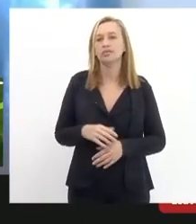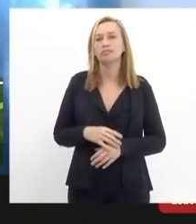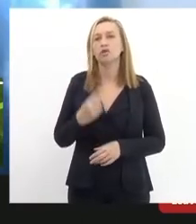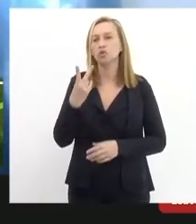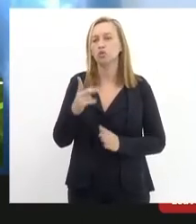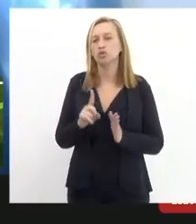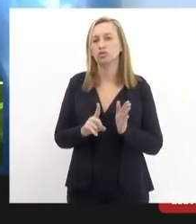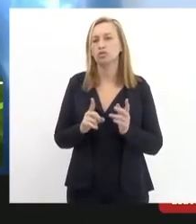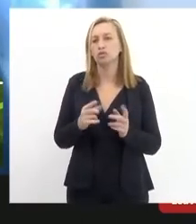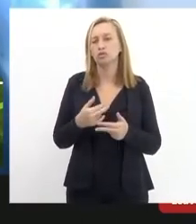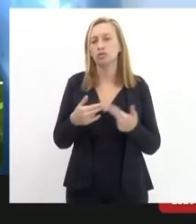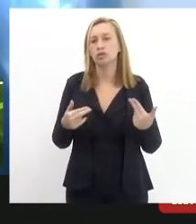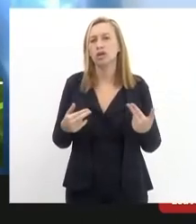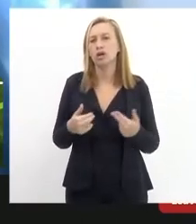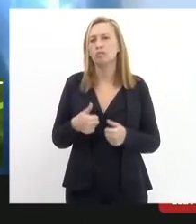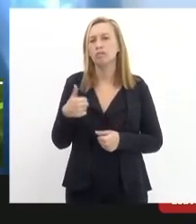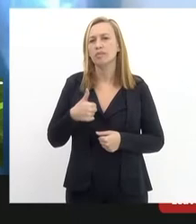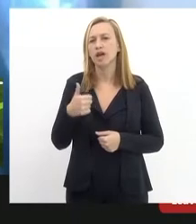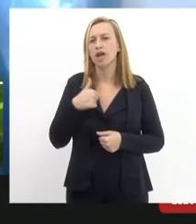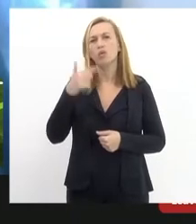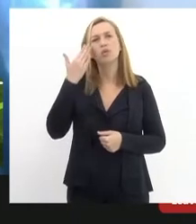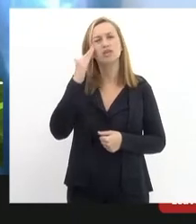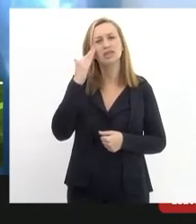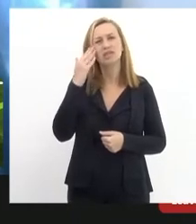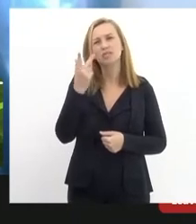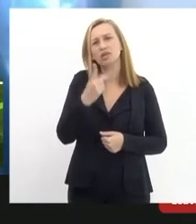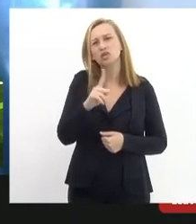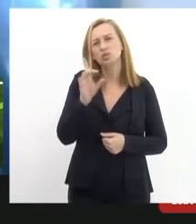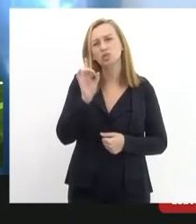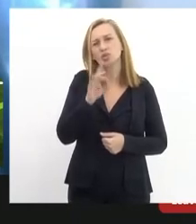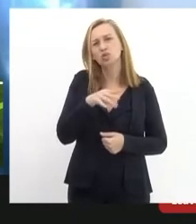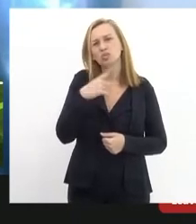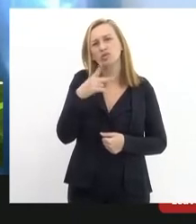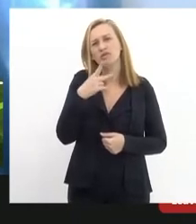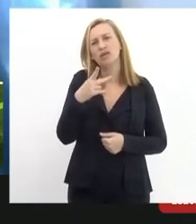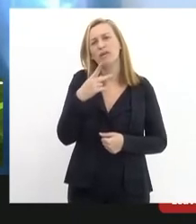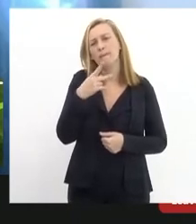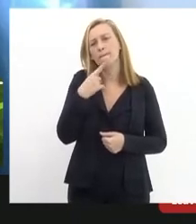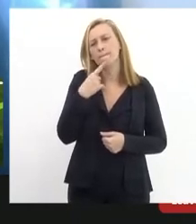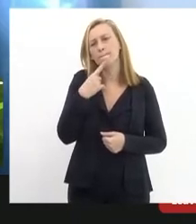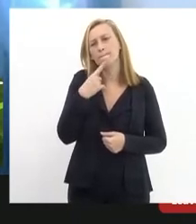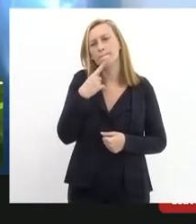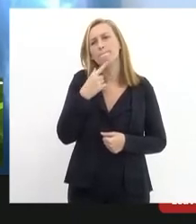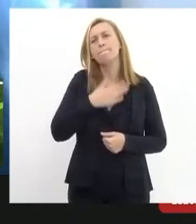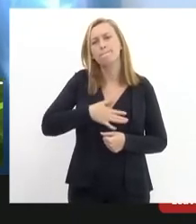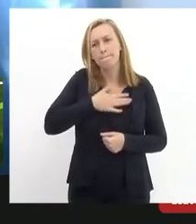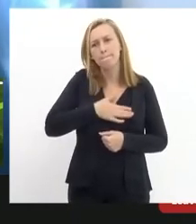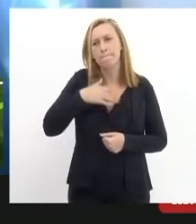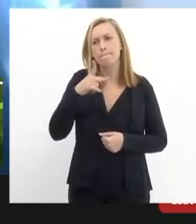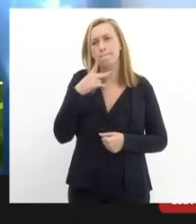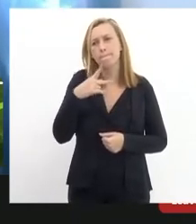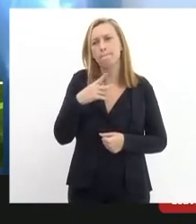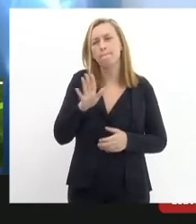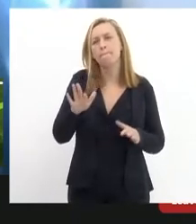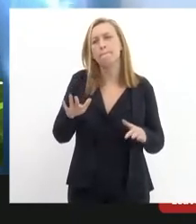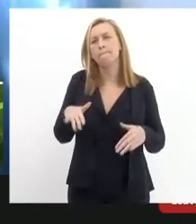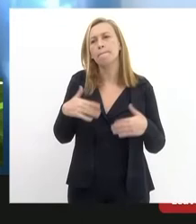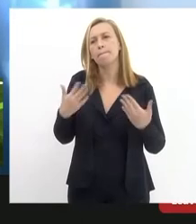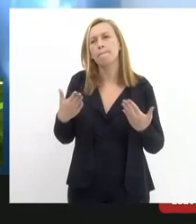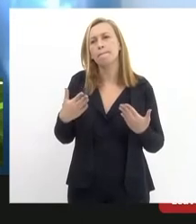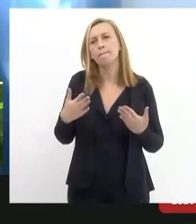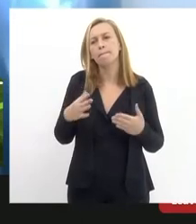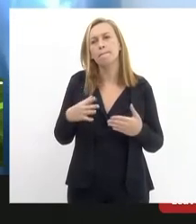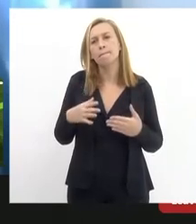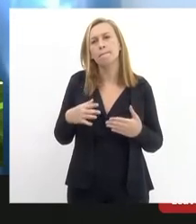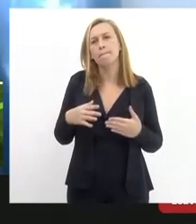questões primeiro eu entendi pela sua última intervenção mas eu gostaria que falasse qual é a vossa posição